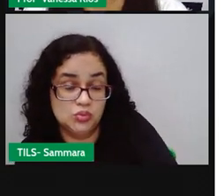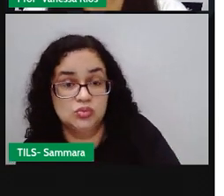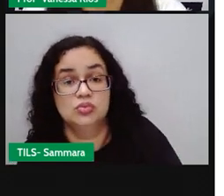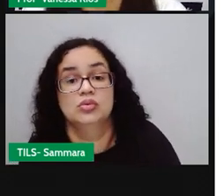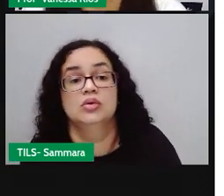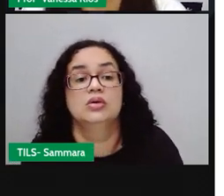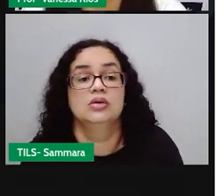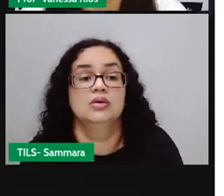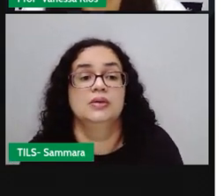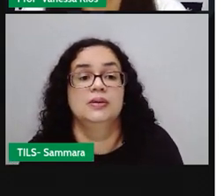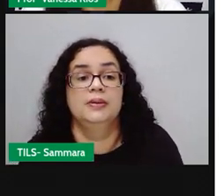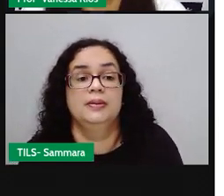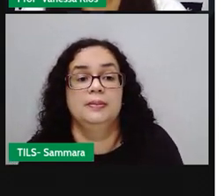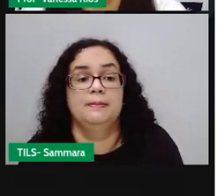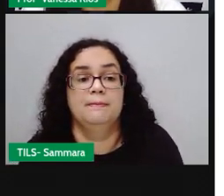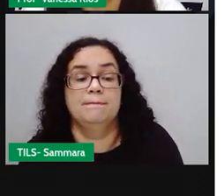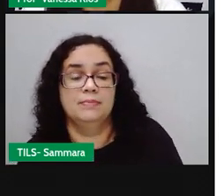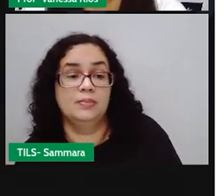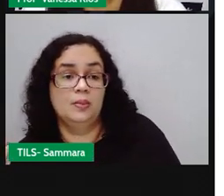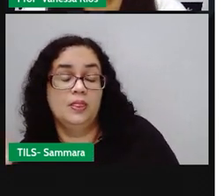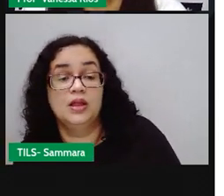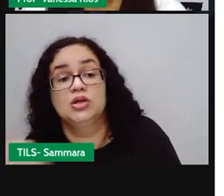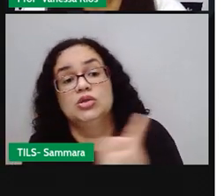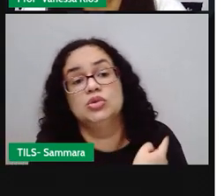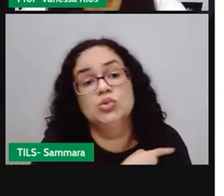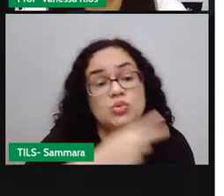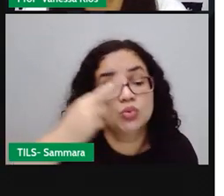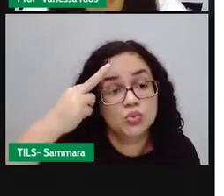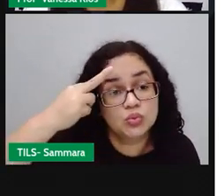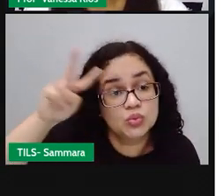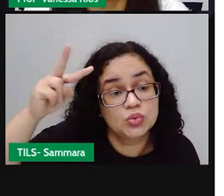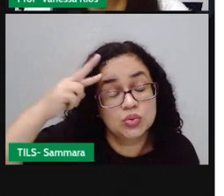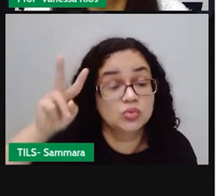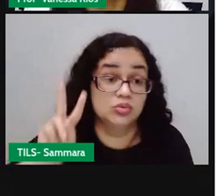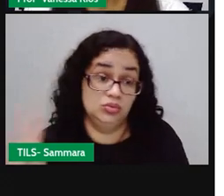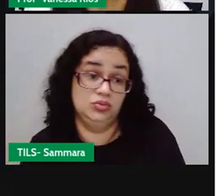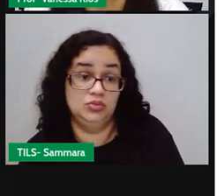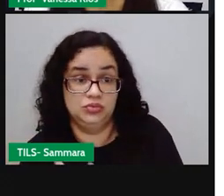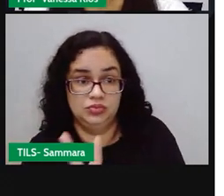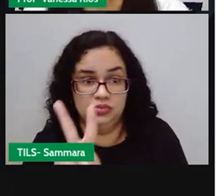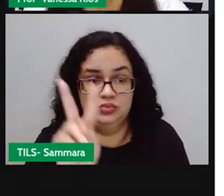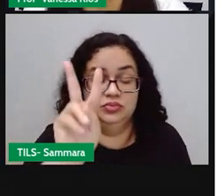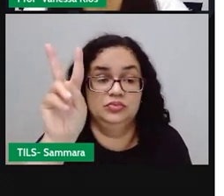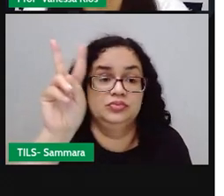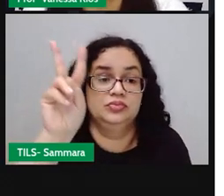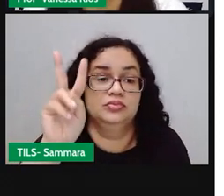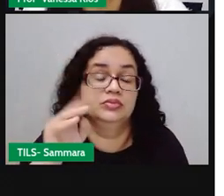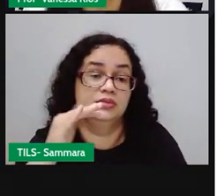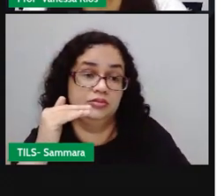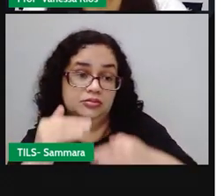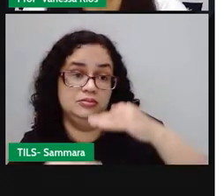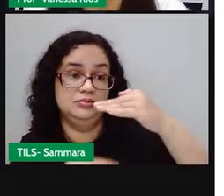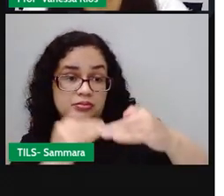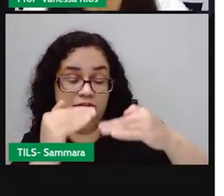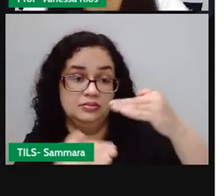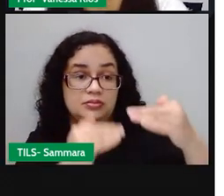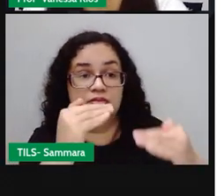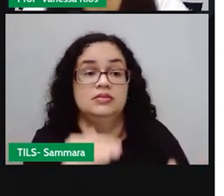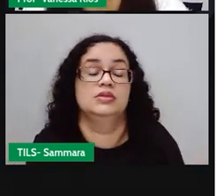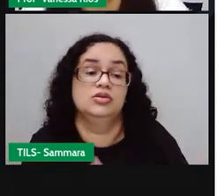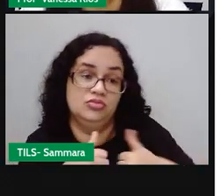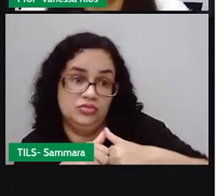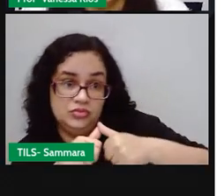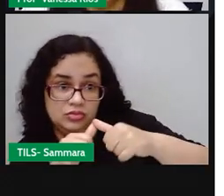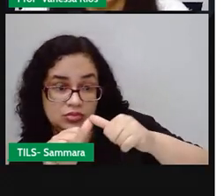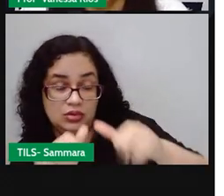Fazendo com que a nossa história, os nossos valores, eles sejam passados, né? E durem